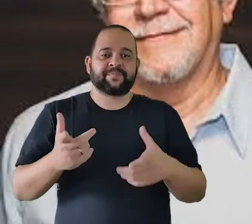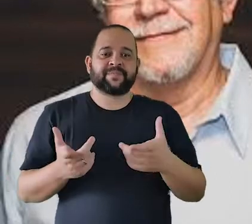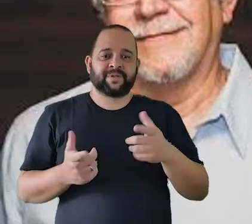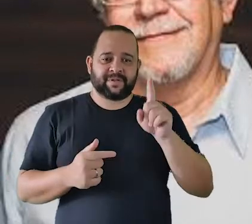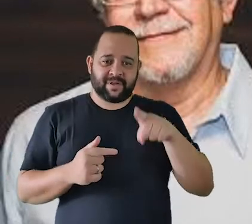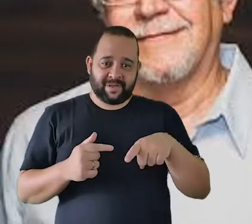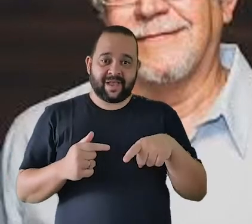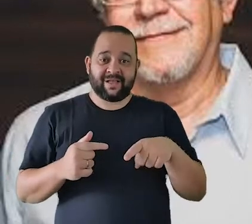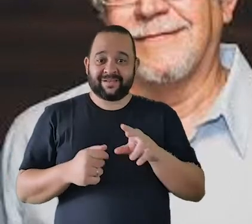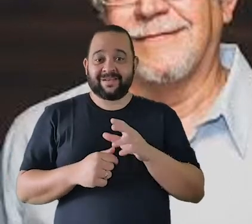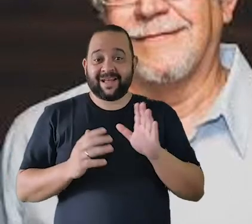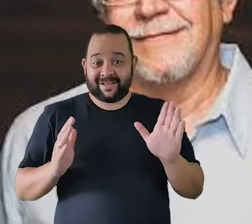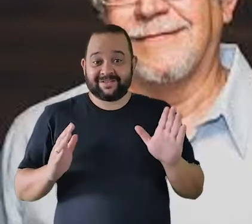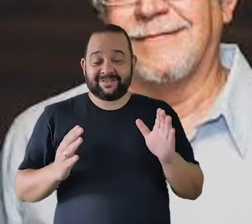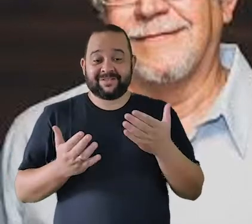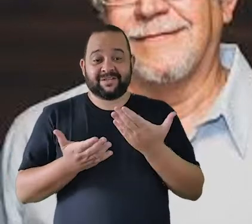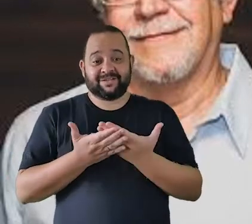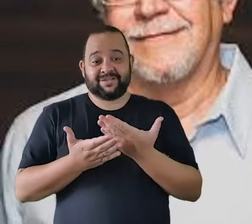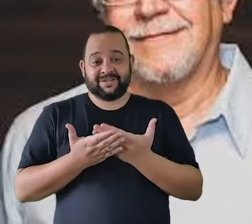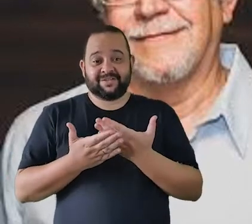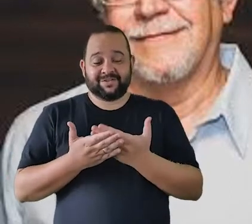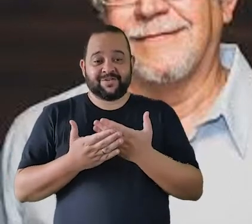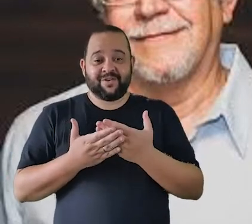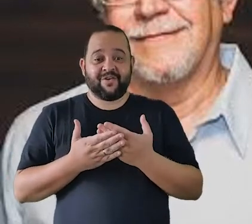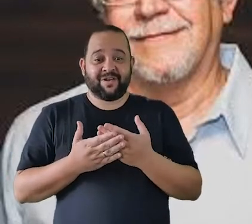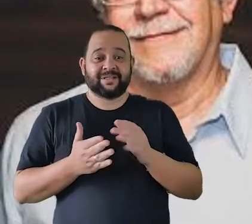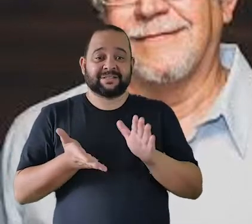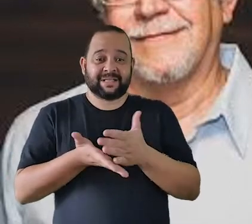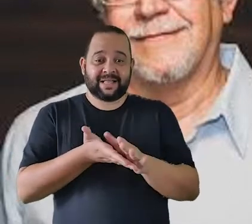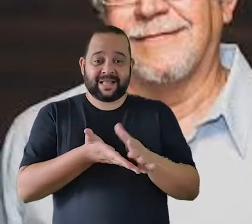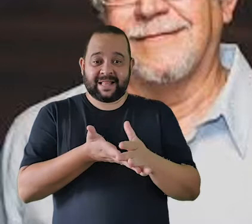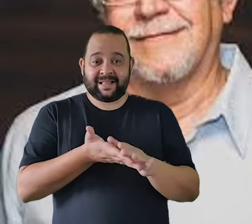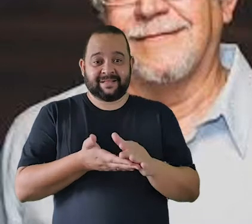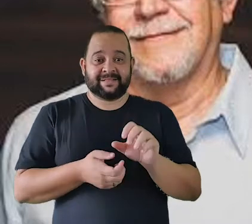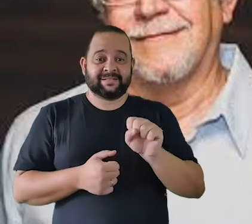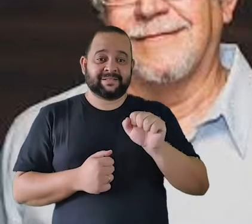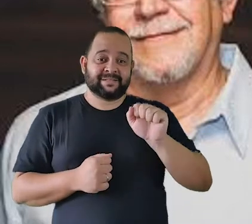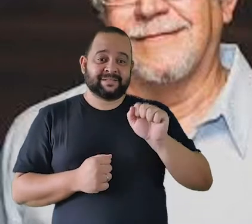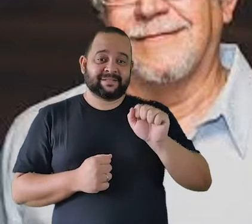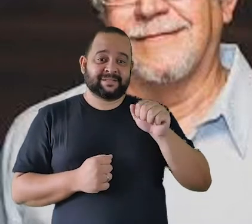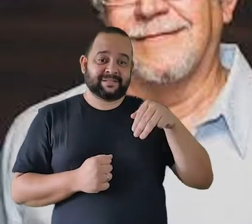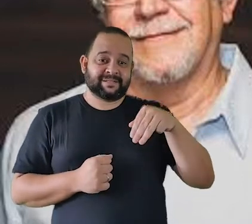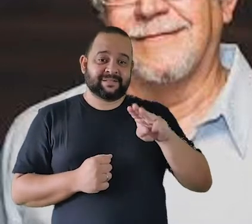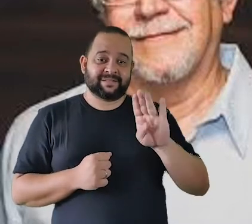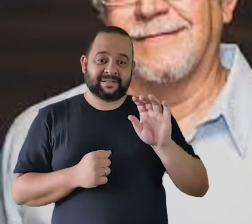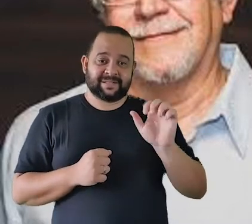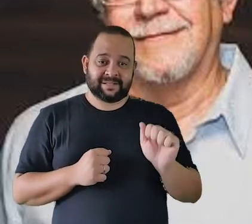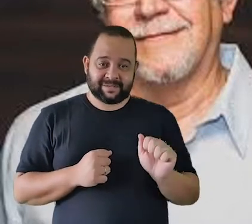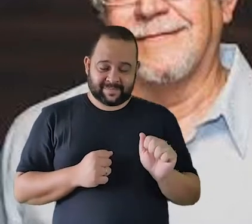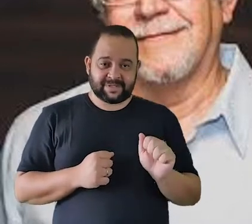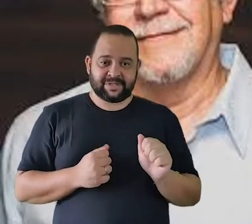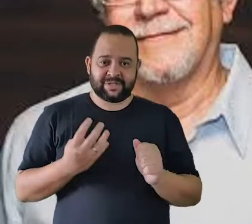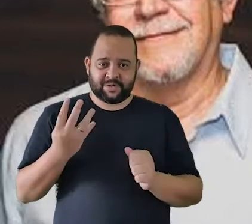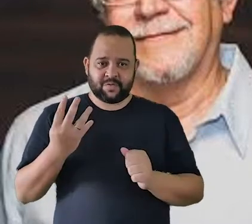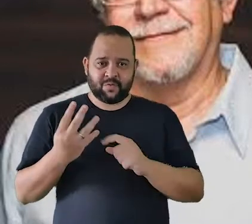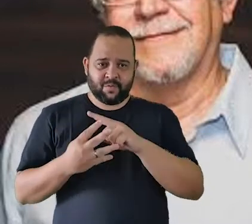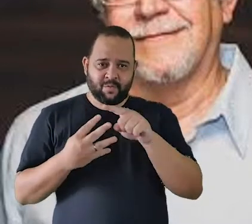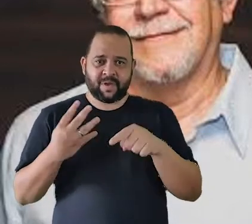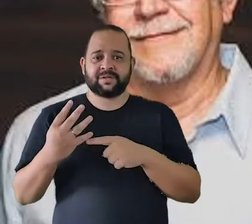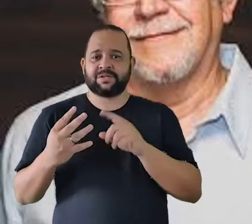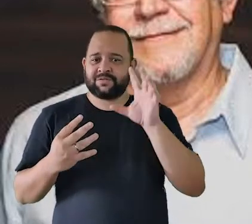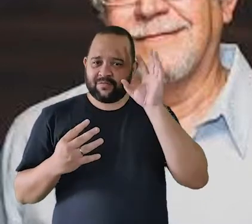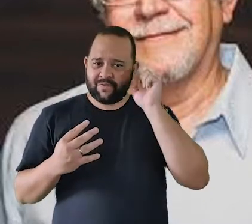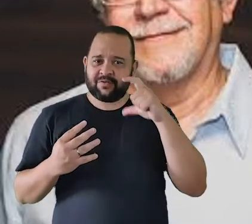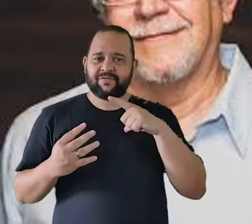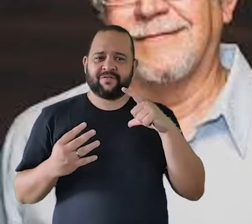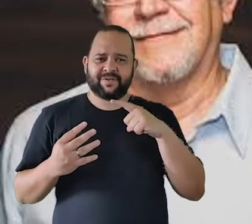de Escola de Samba. Esses quatro momentos que a gente vai ouvir têm um pouco de tudo